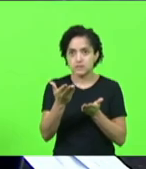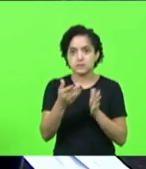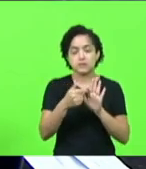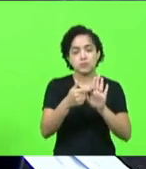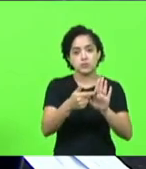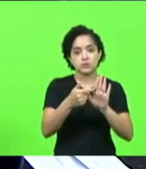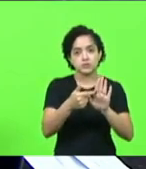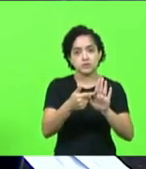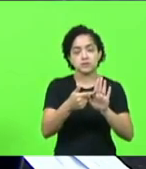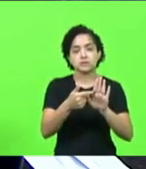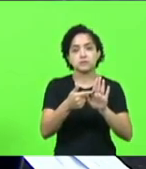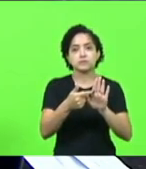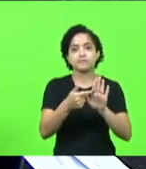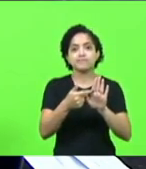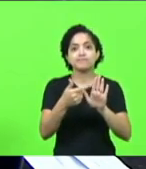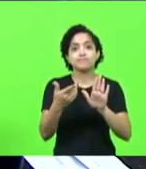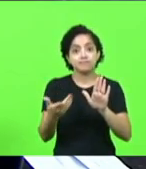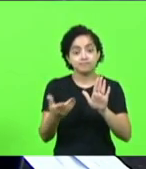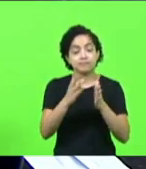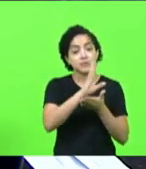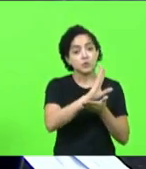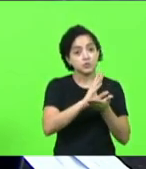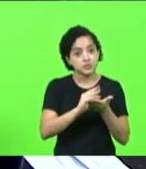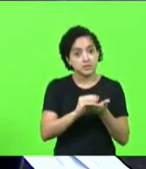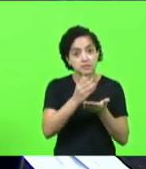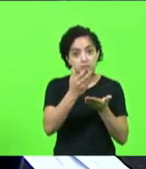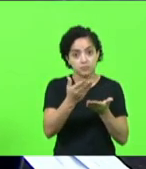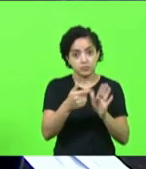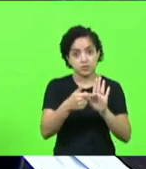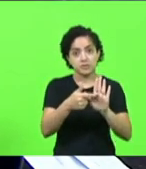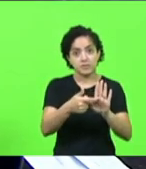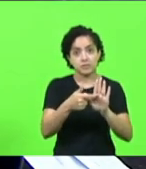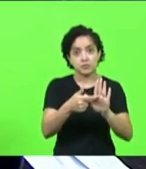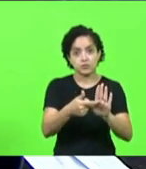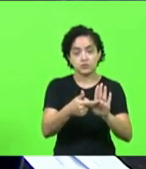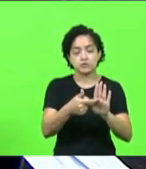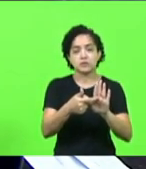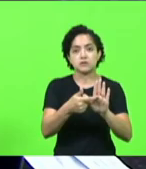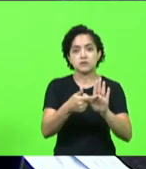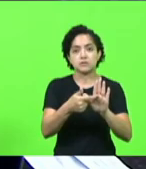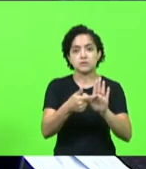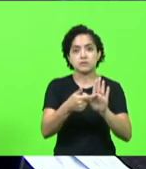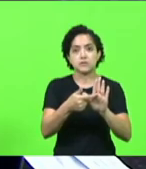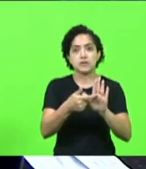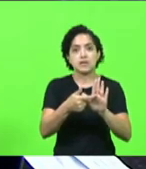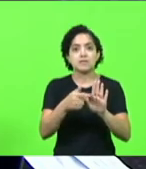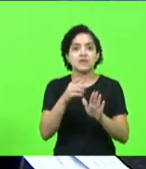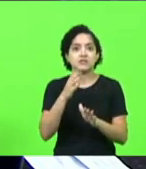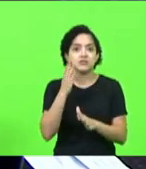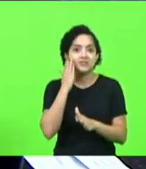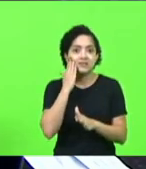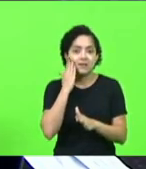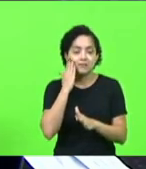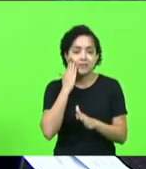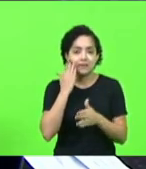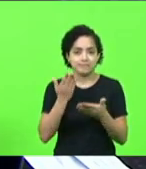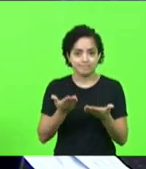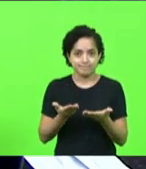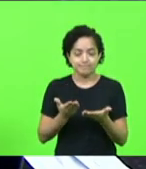todo o estado que exemplo que o deputado Ismael trouxe aqui para nós termos conhecimento presidente